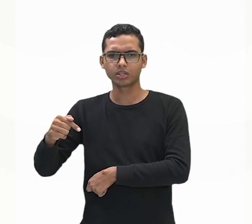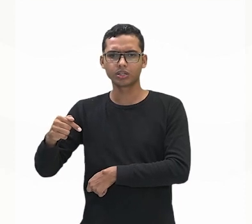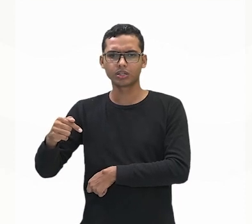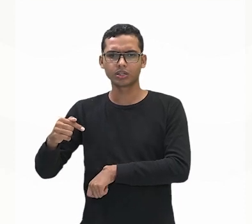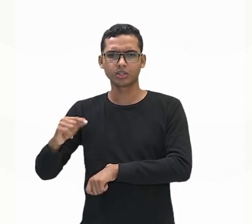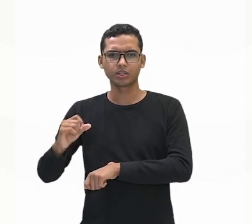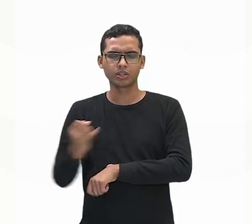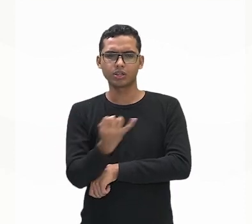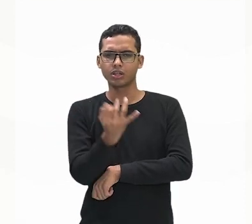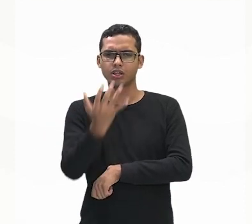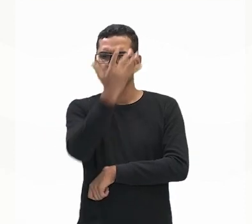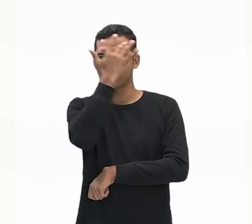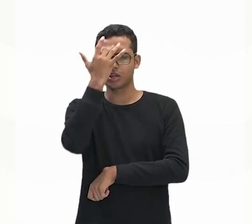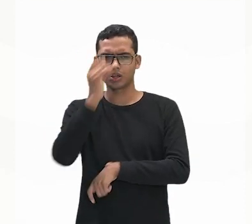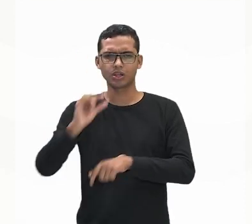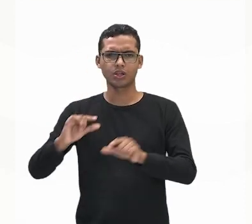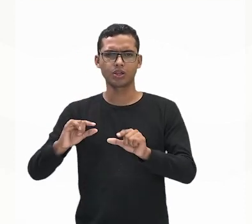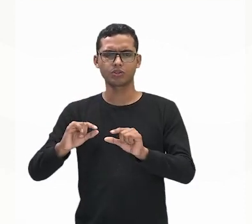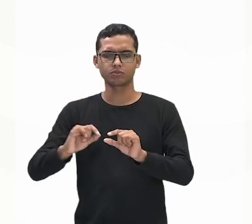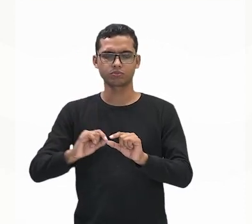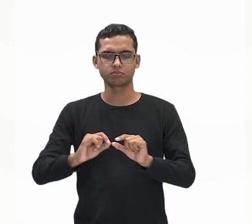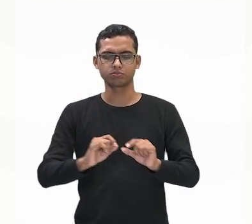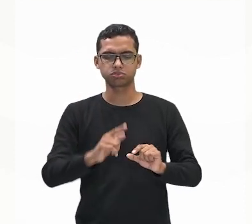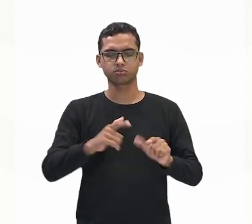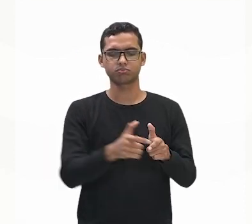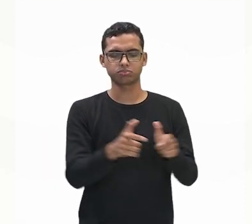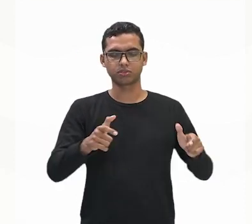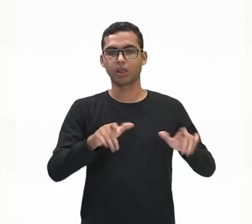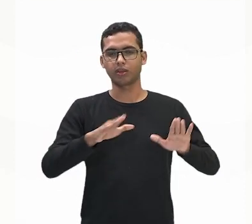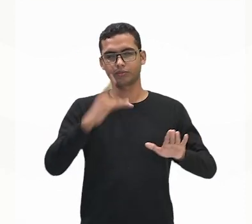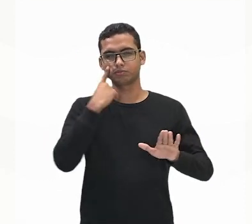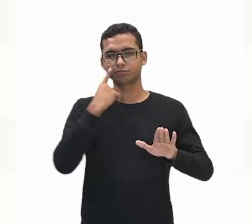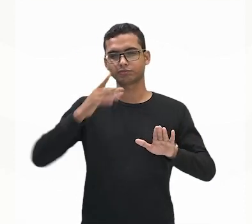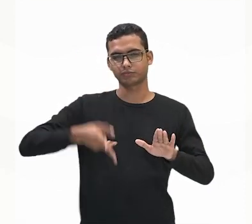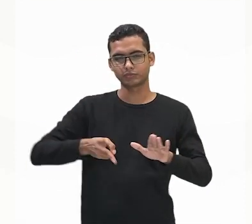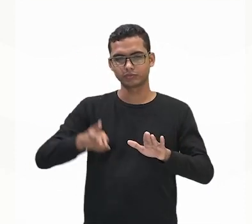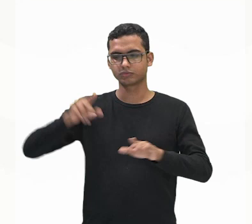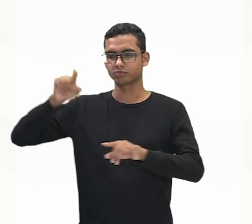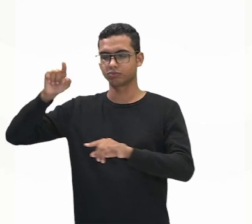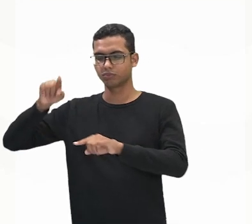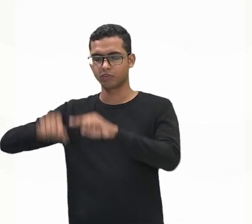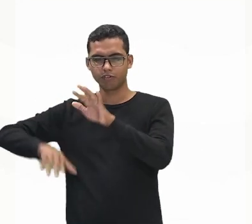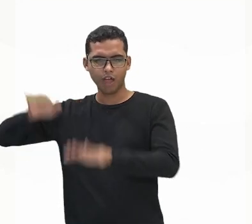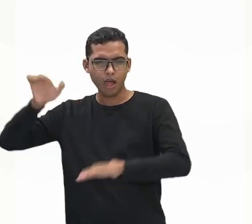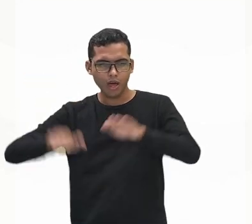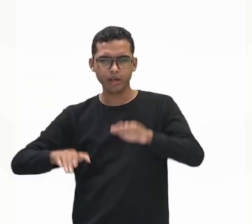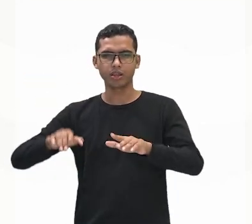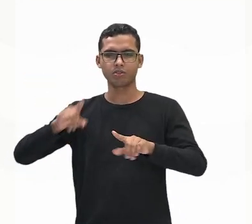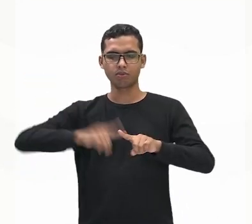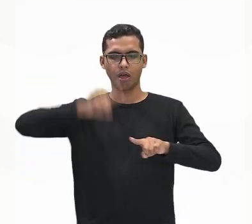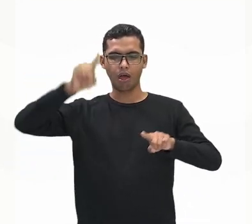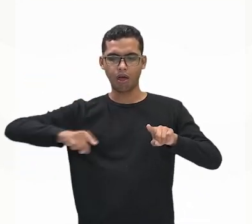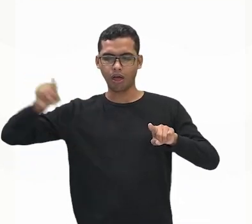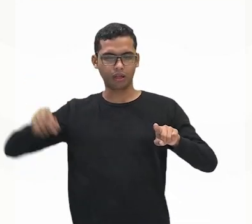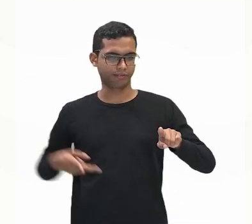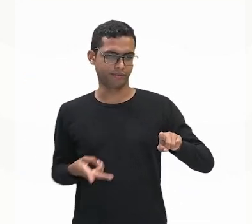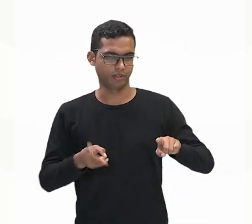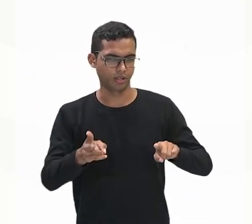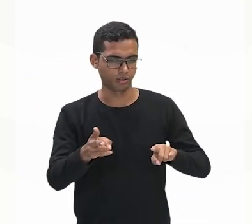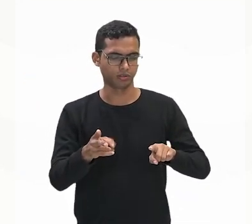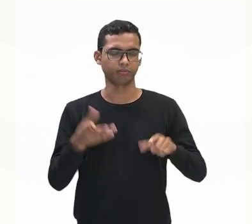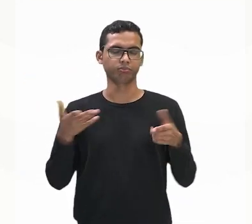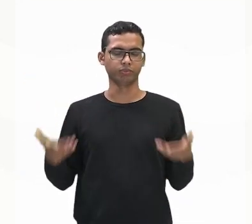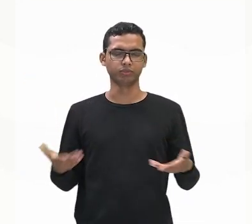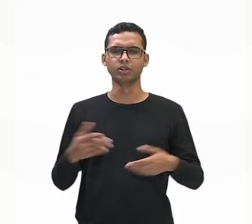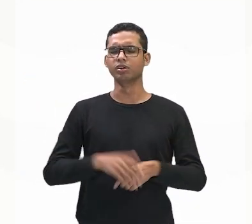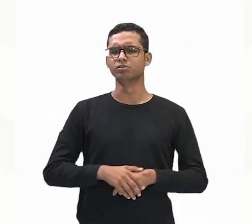historicamente falando, o território brasileiro passou por essas variações com relação à quantidade da pobreza. Uma das coisas que ajuda a explicar isso,